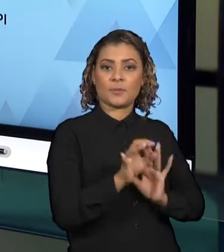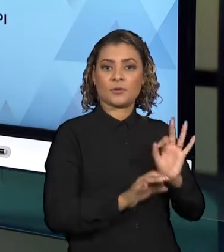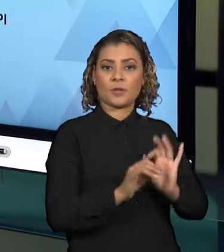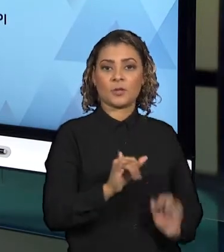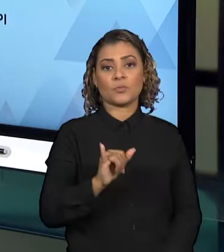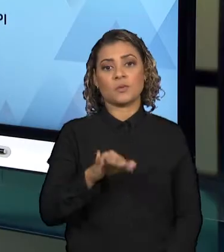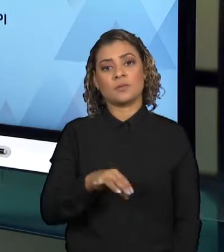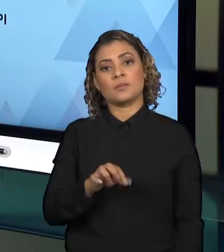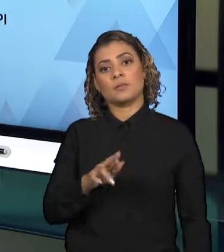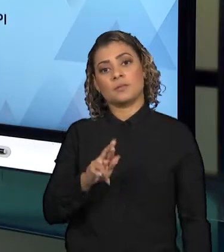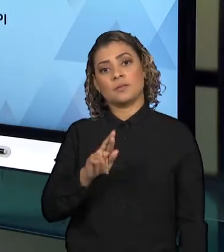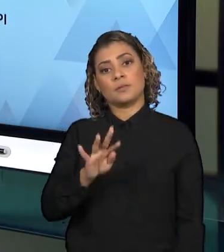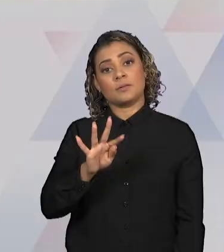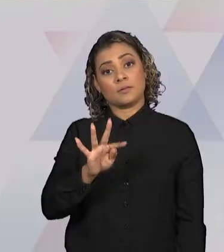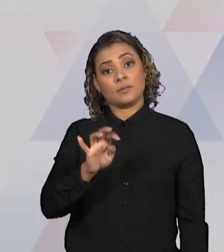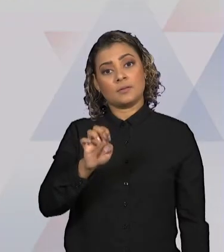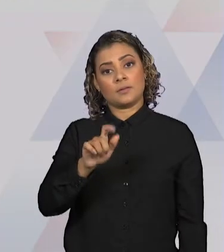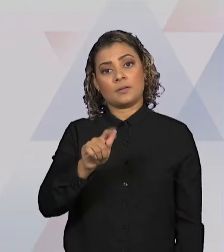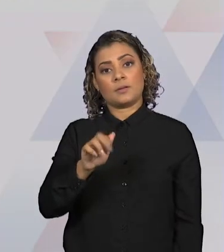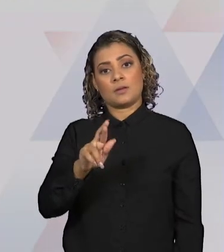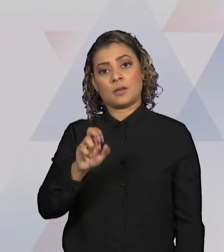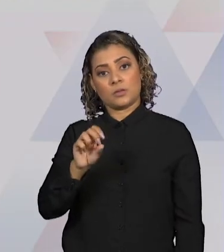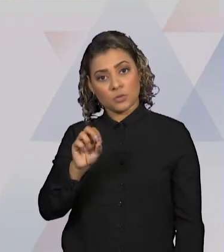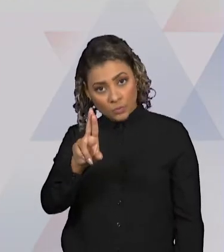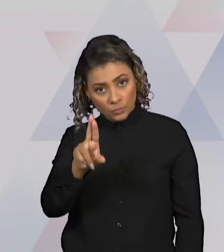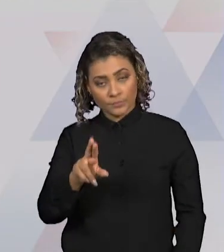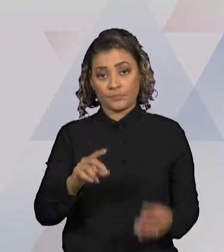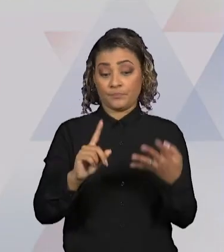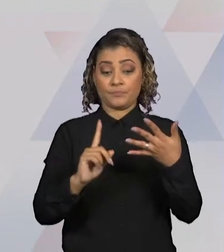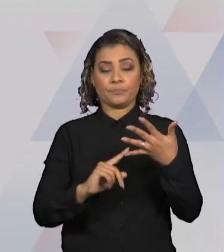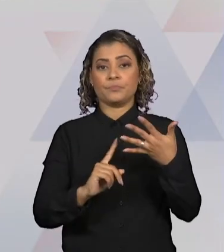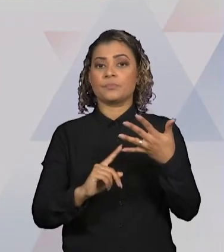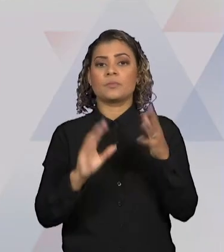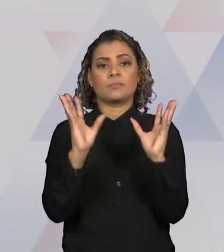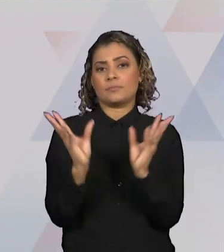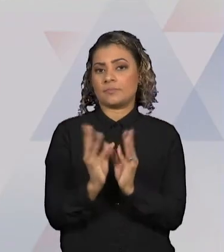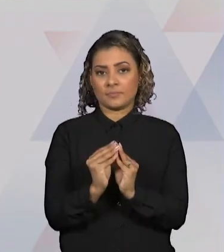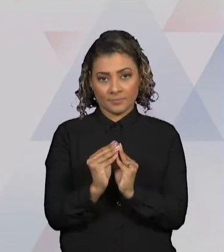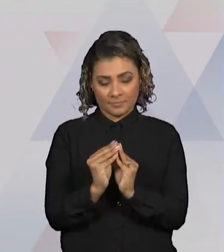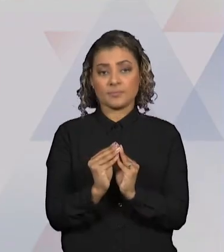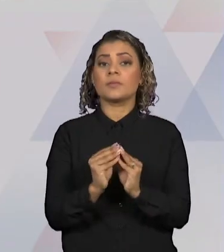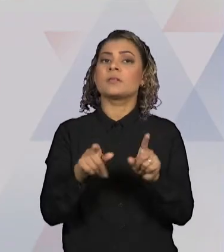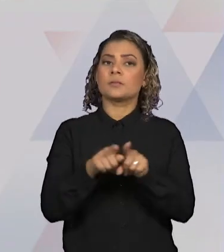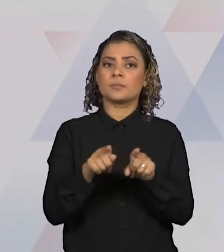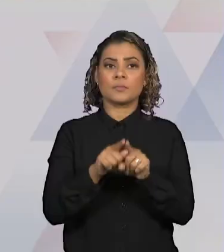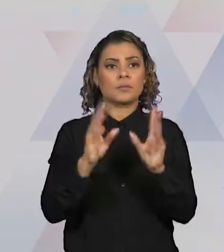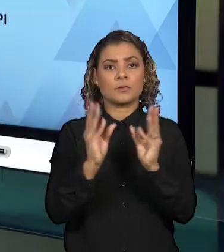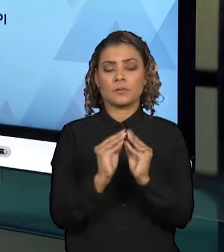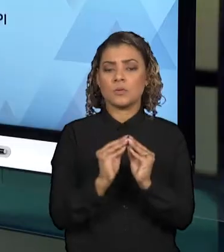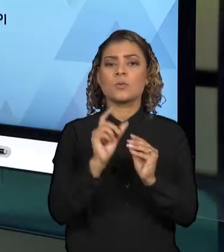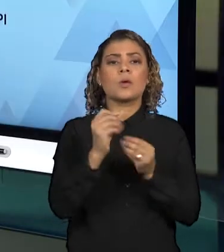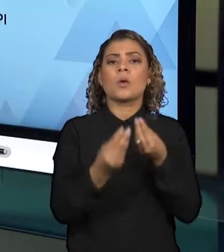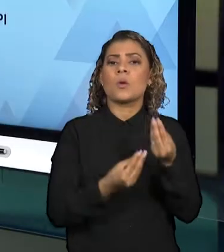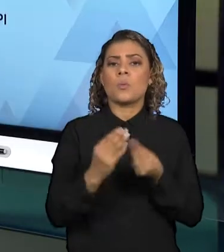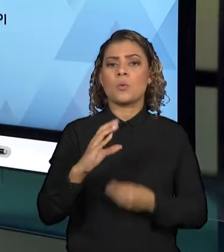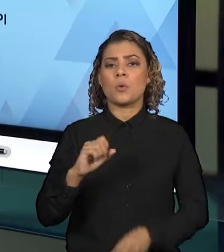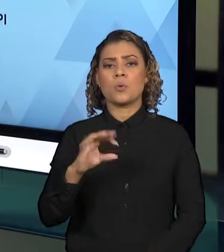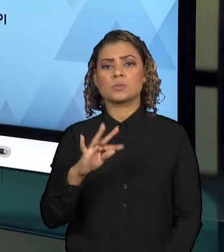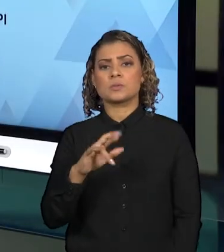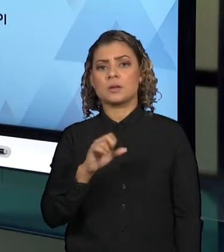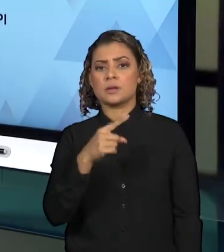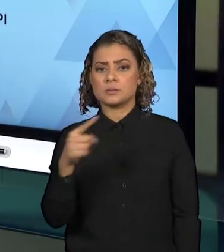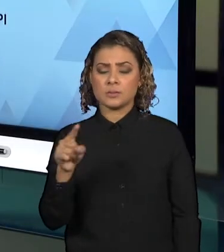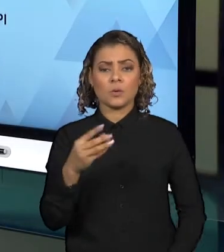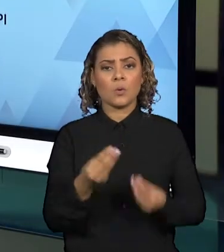integrador. Por fim, as considerações e aí vocês podem trazer considerações de como essa